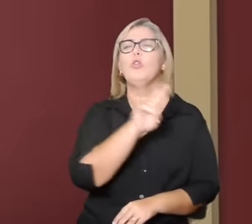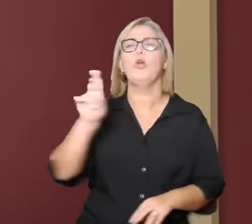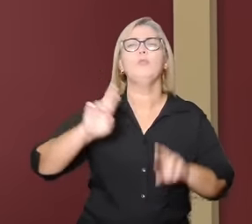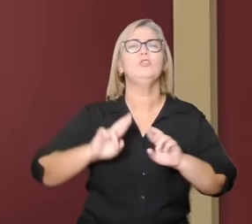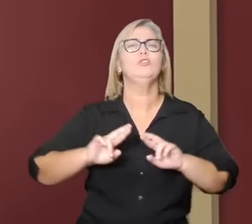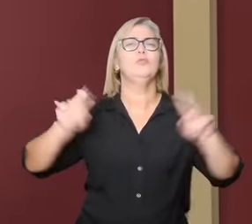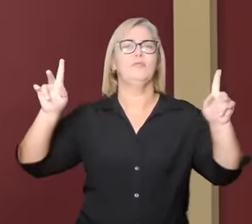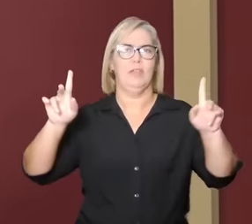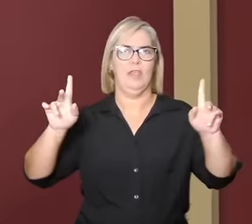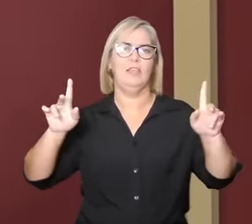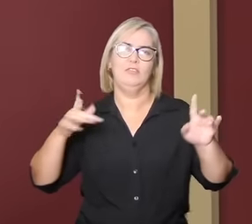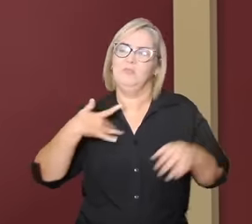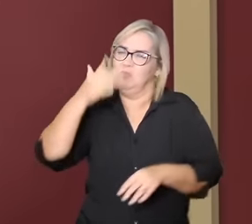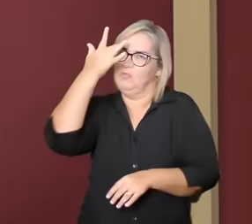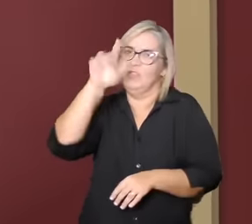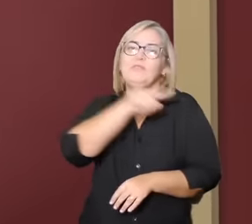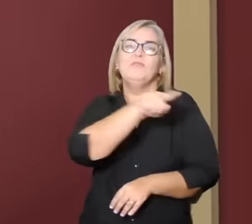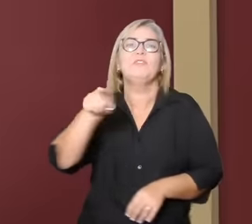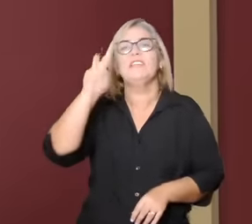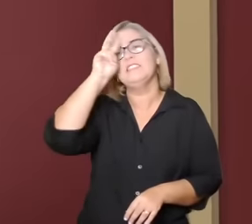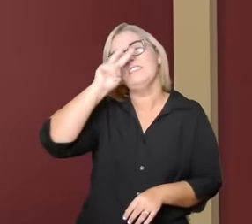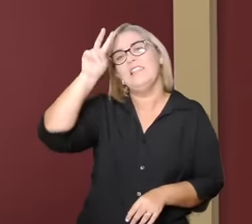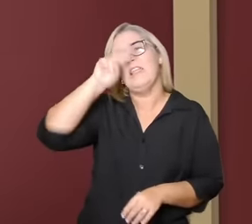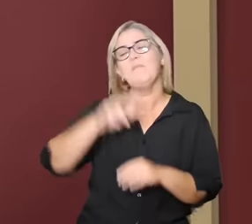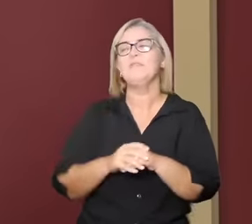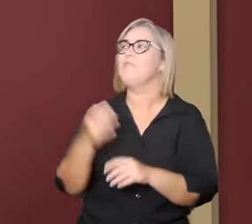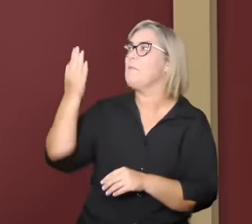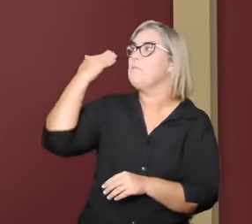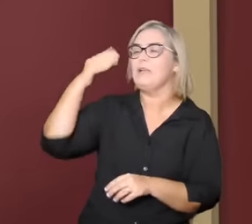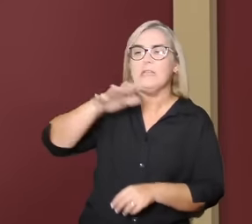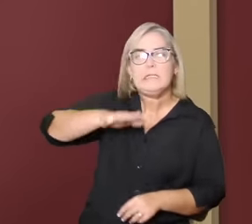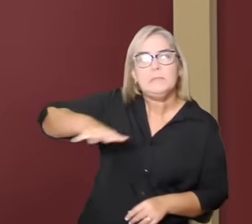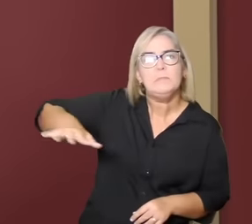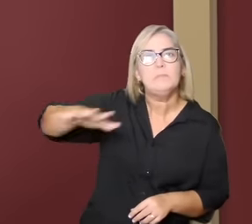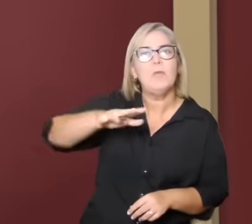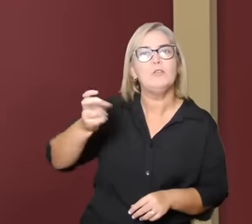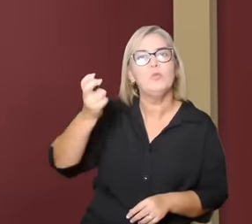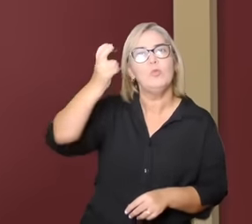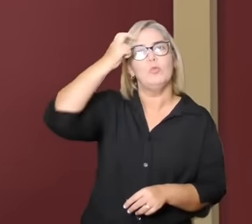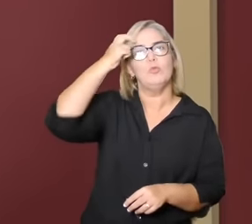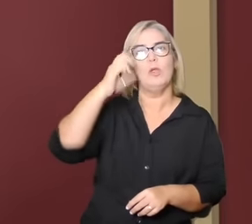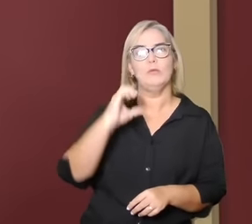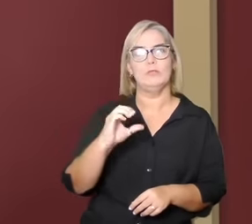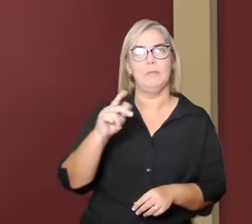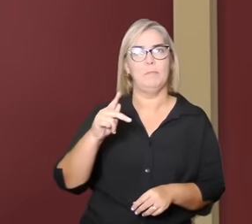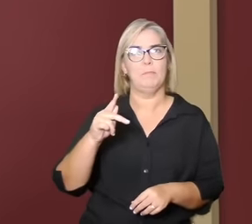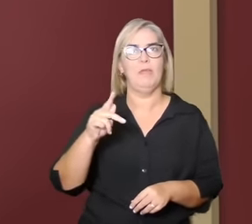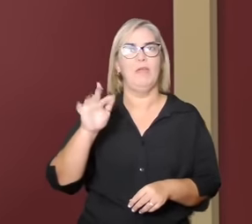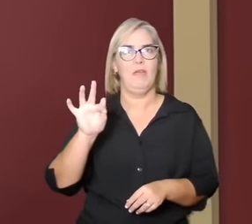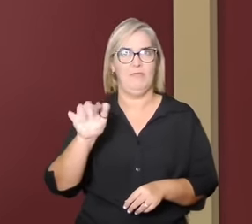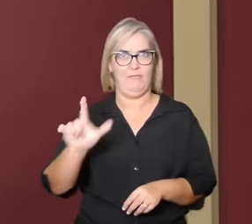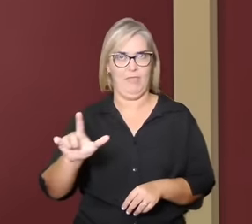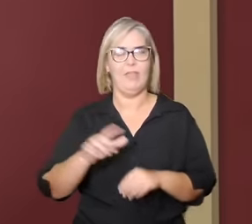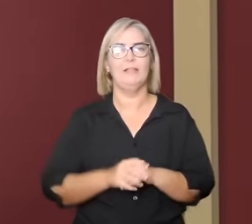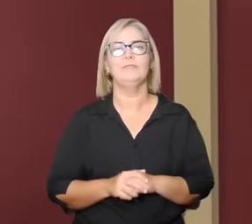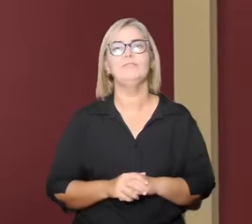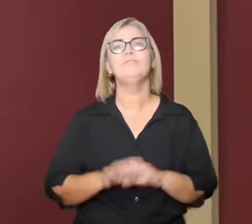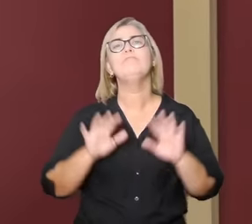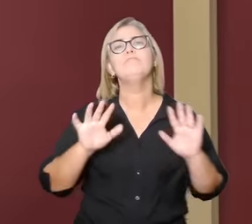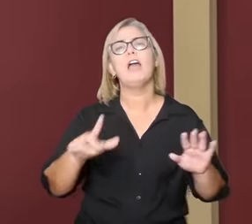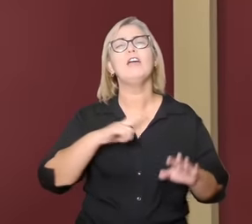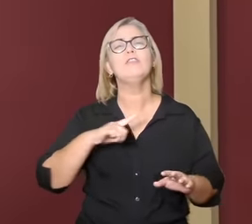lembra dessa época, que chamava Espaço Cultural CPFL. Nessas duas décadas, o café refletiu sobre as